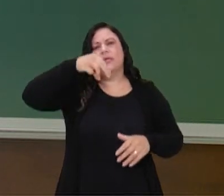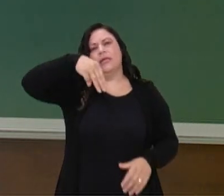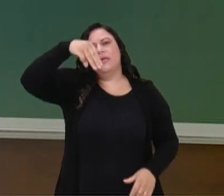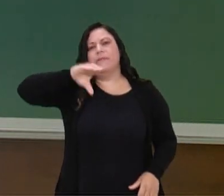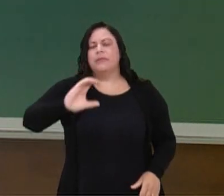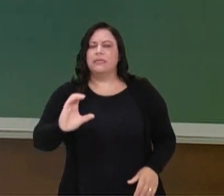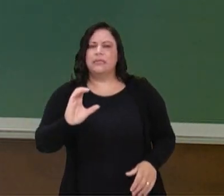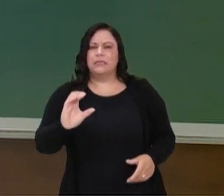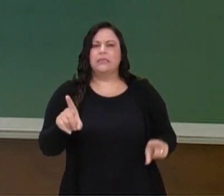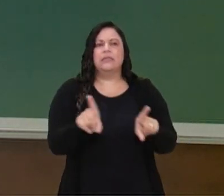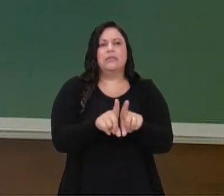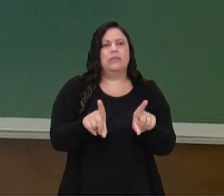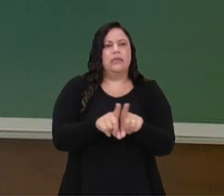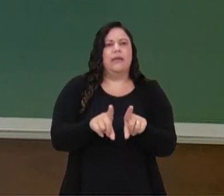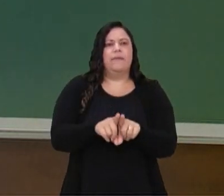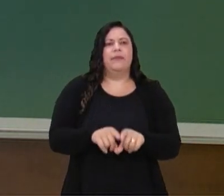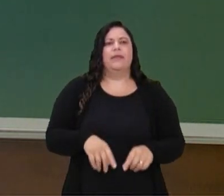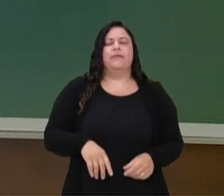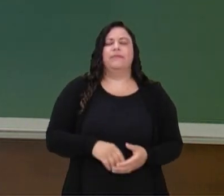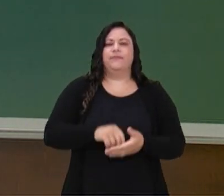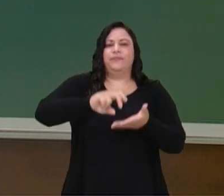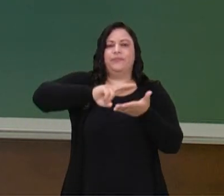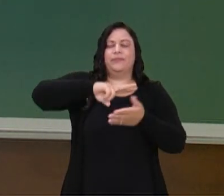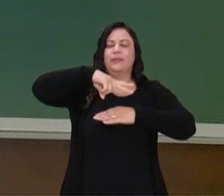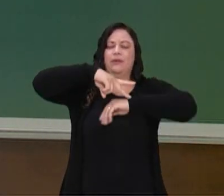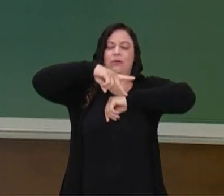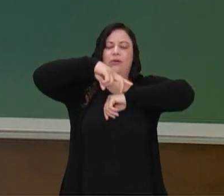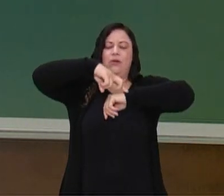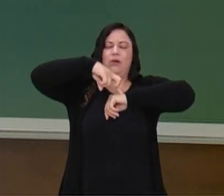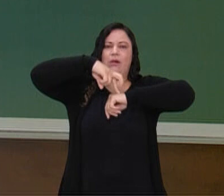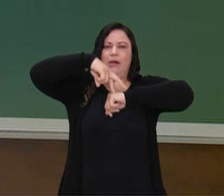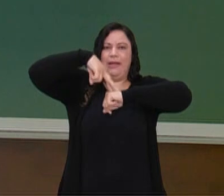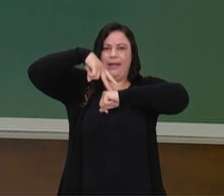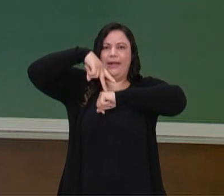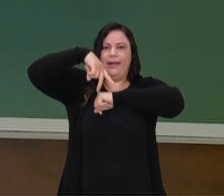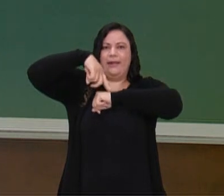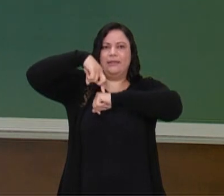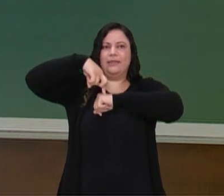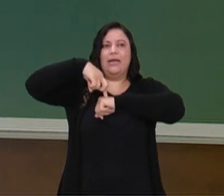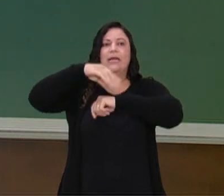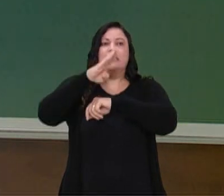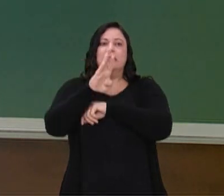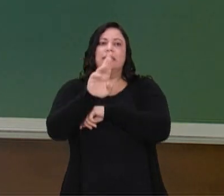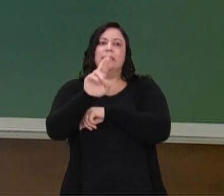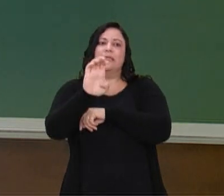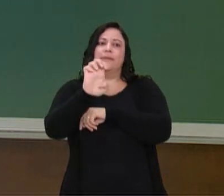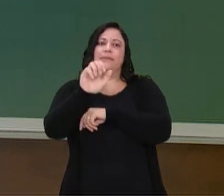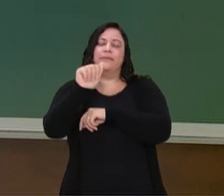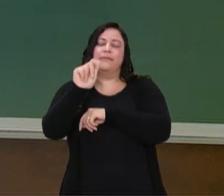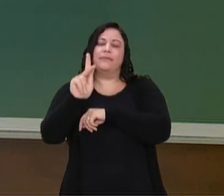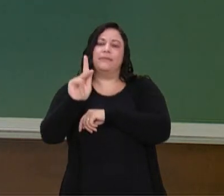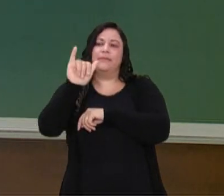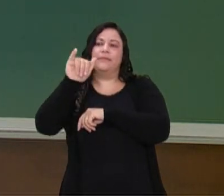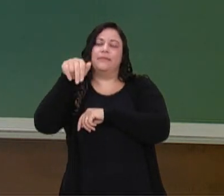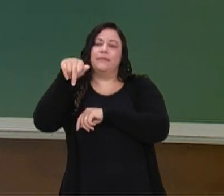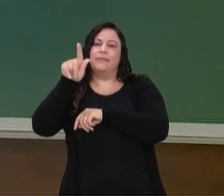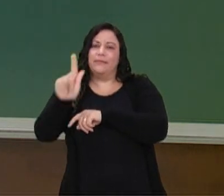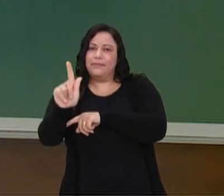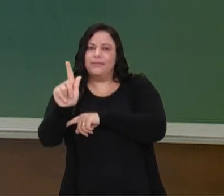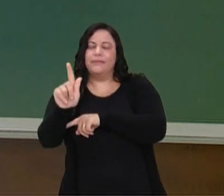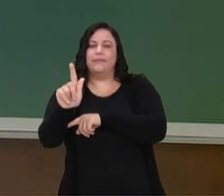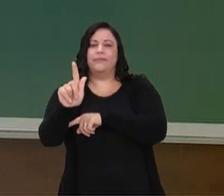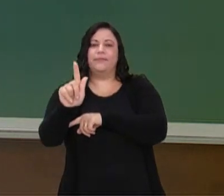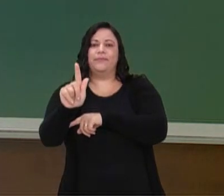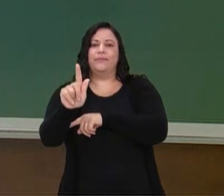né? E a dança. Aqui eu coloquei break, mas hoje eles não gostam muito de usar só esse estilo. Eles falam